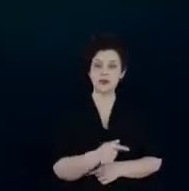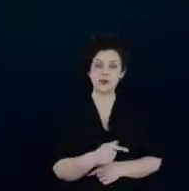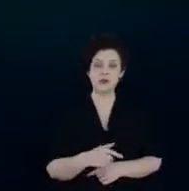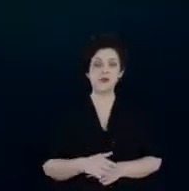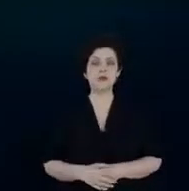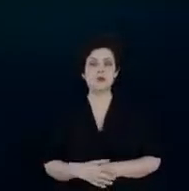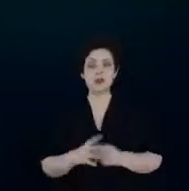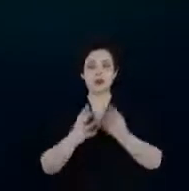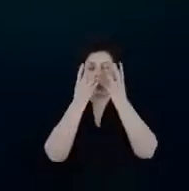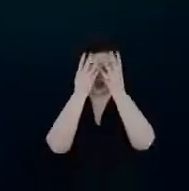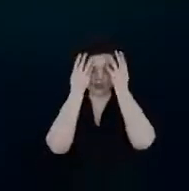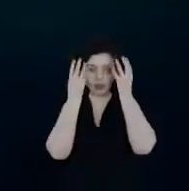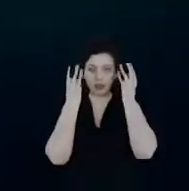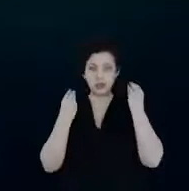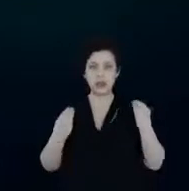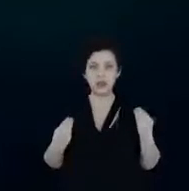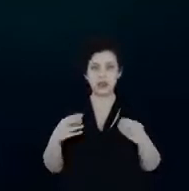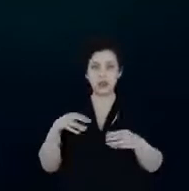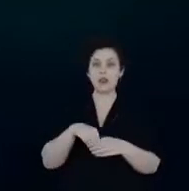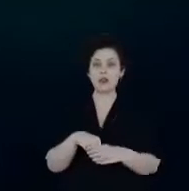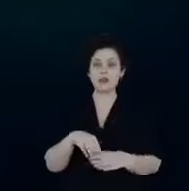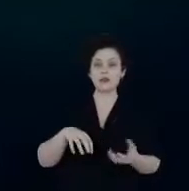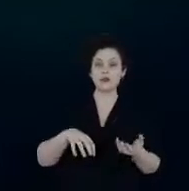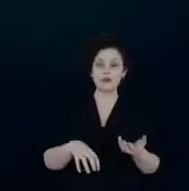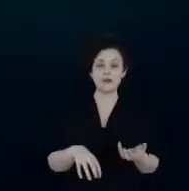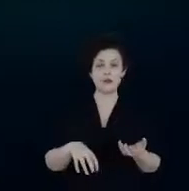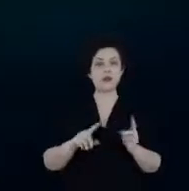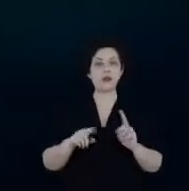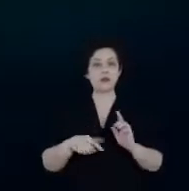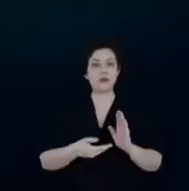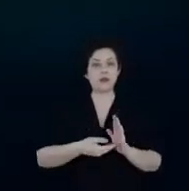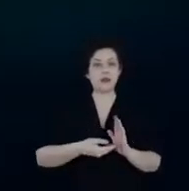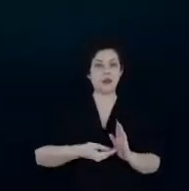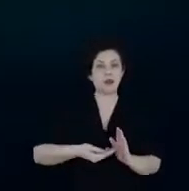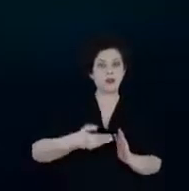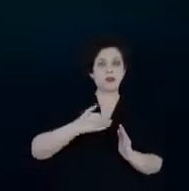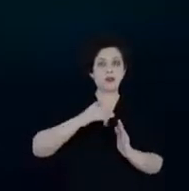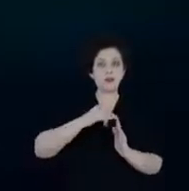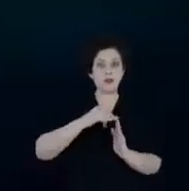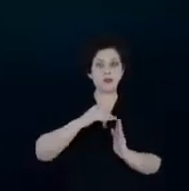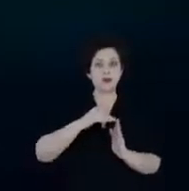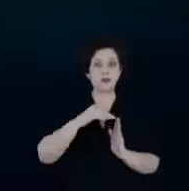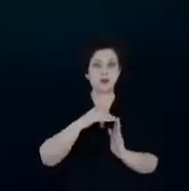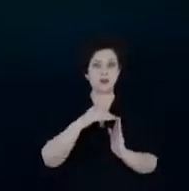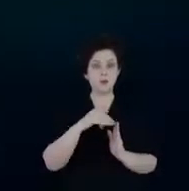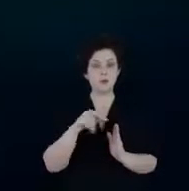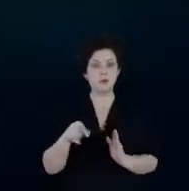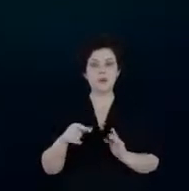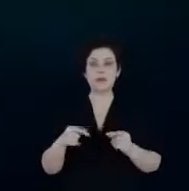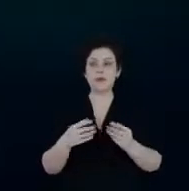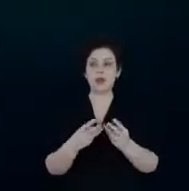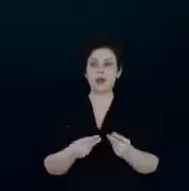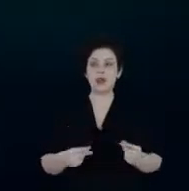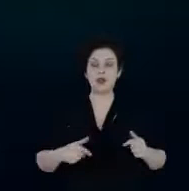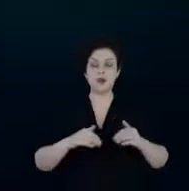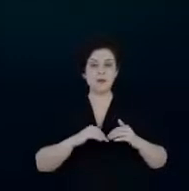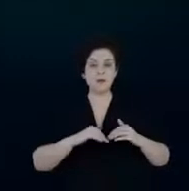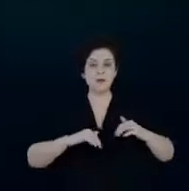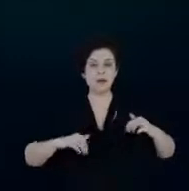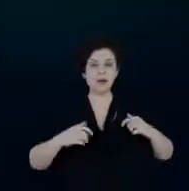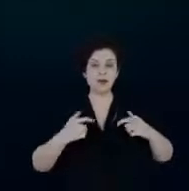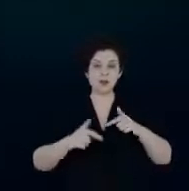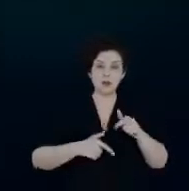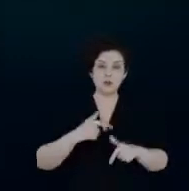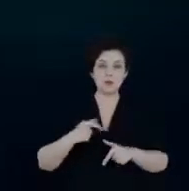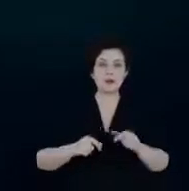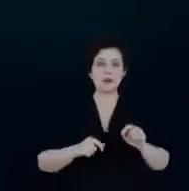esquecimento dentro da Câmara dos Deputados depois no Senado a gente tem que desmembrar isso fazendo o trabalho de